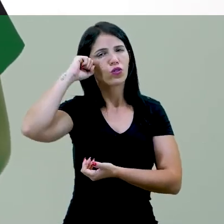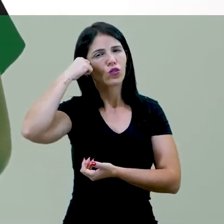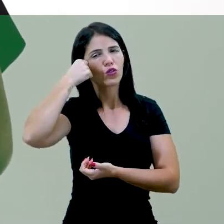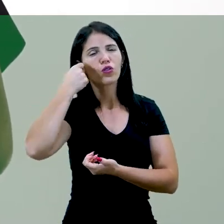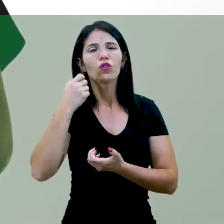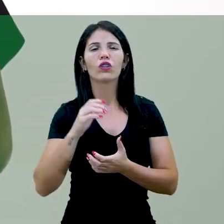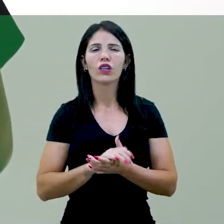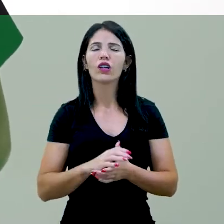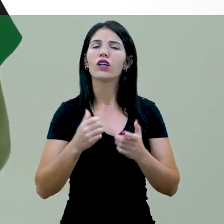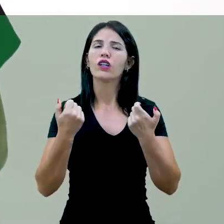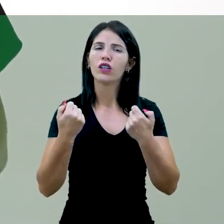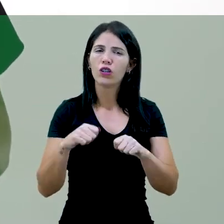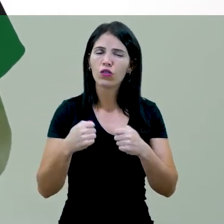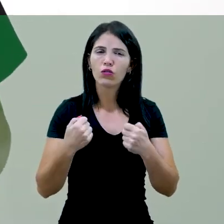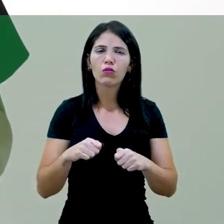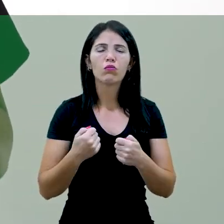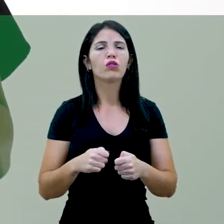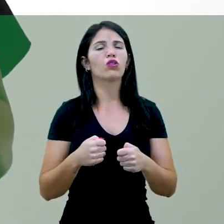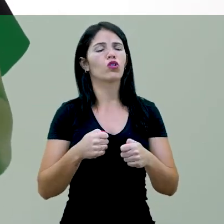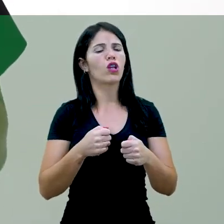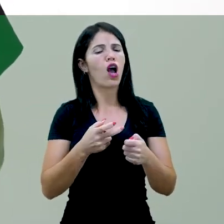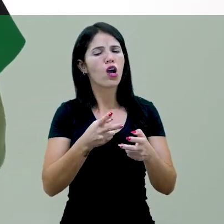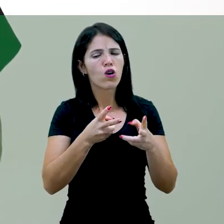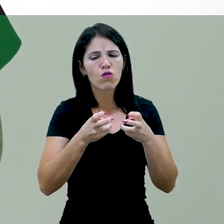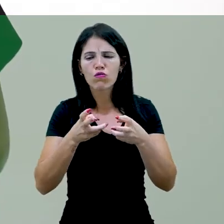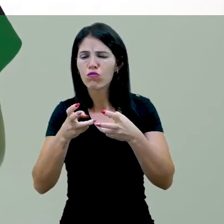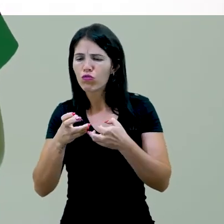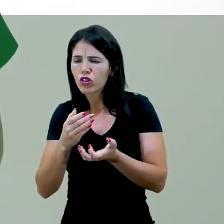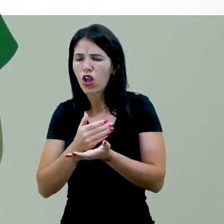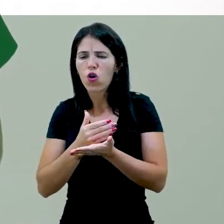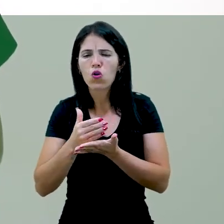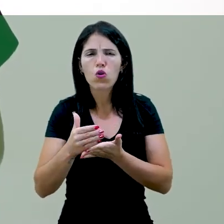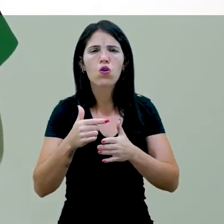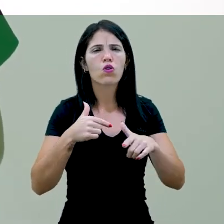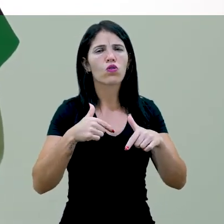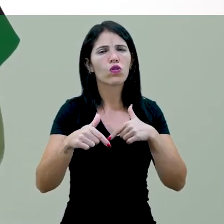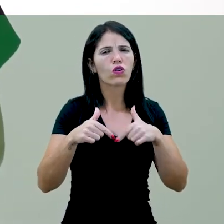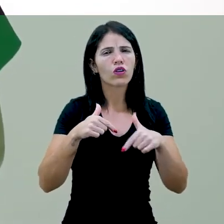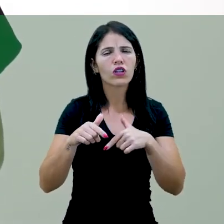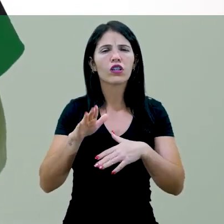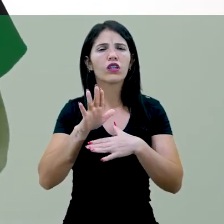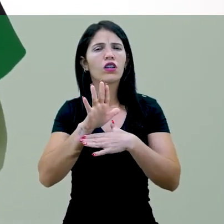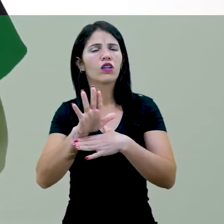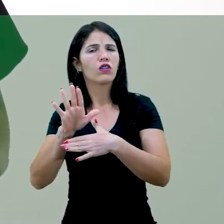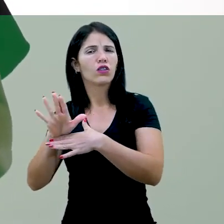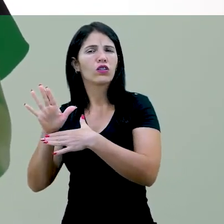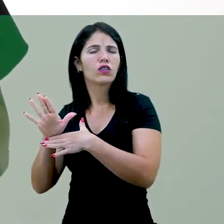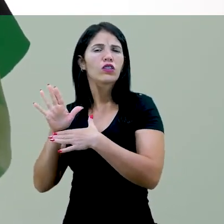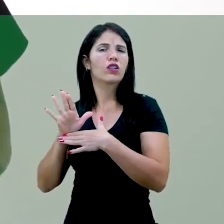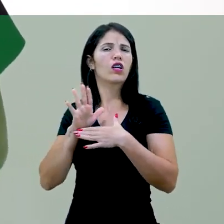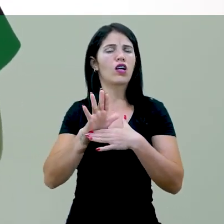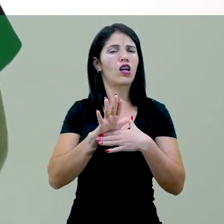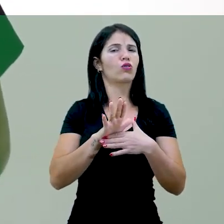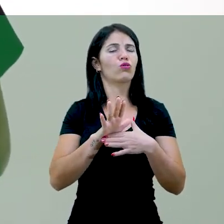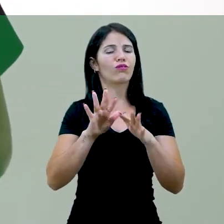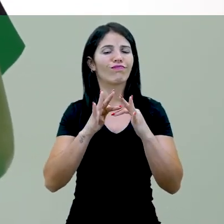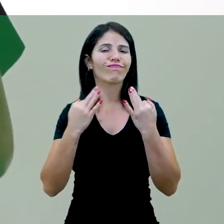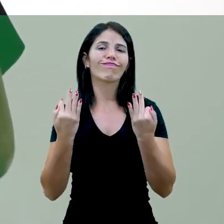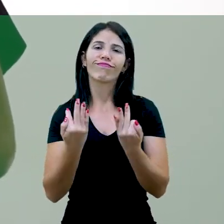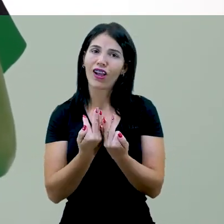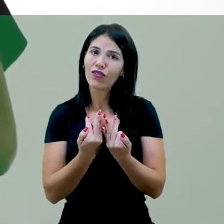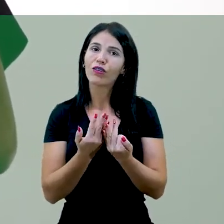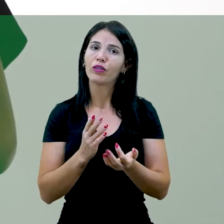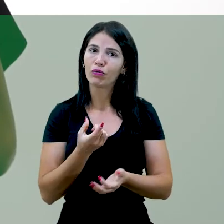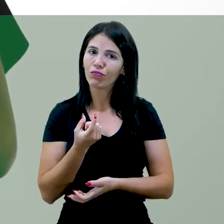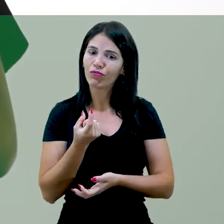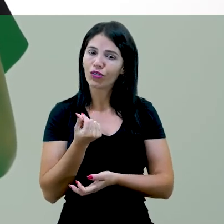precisar buscar inserção no mercado de trabalho muito cedo, como forma de colaborar para a subsistência do grupo familiar.